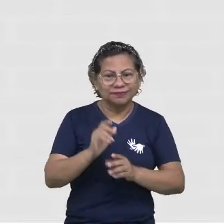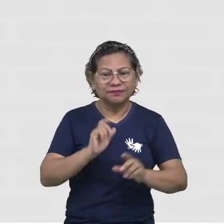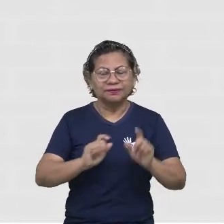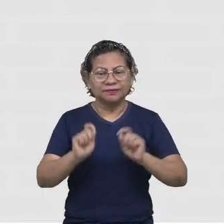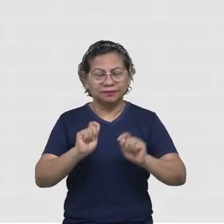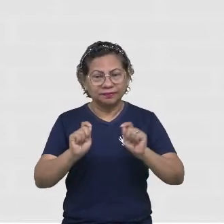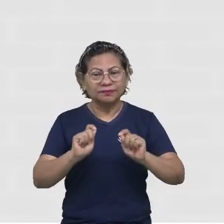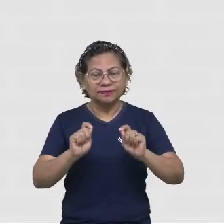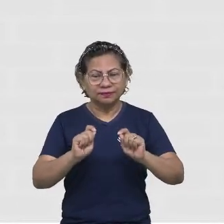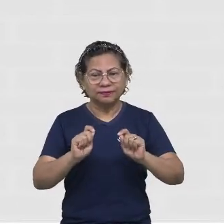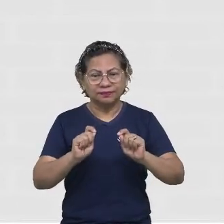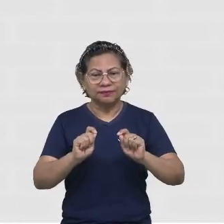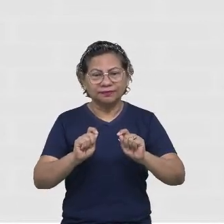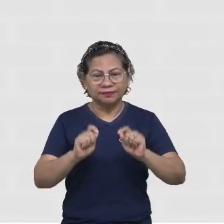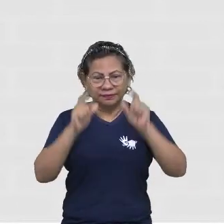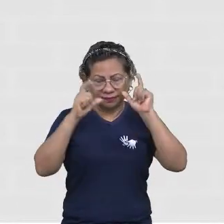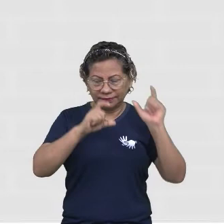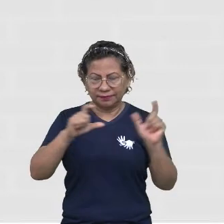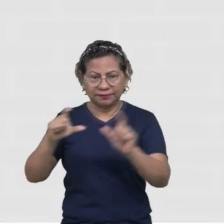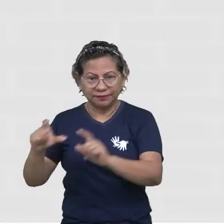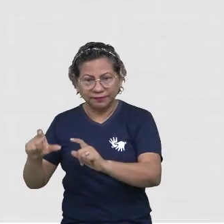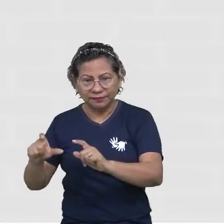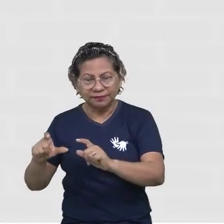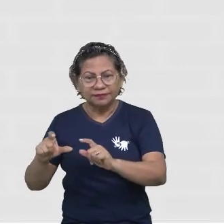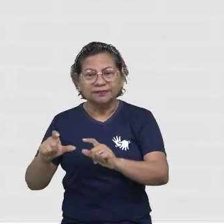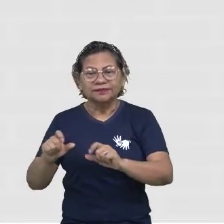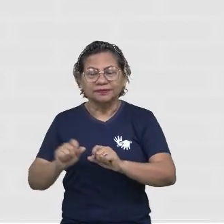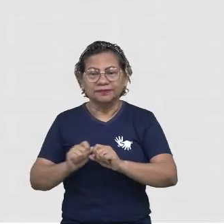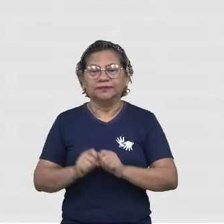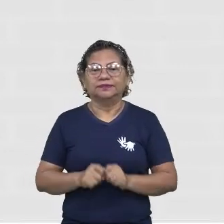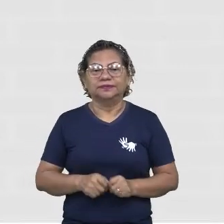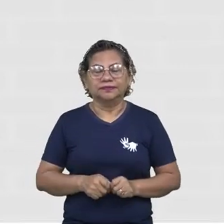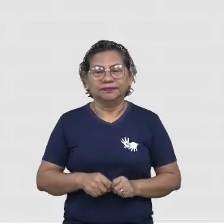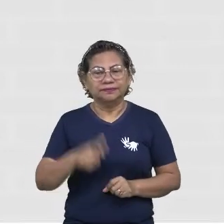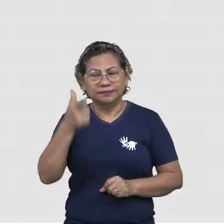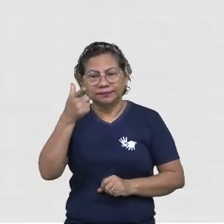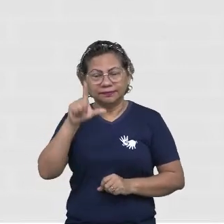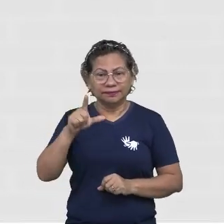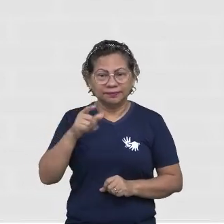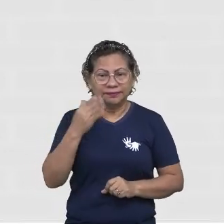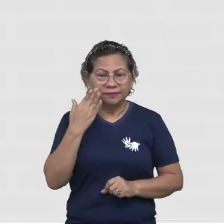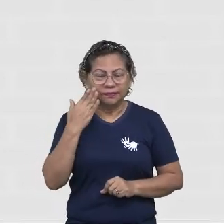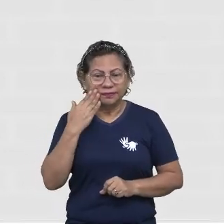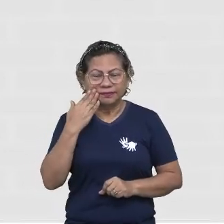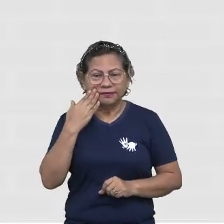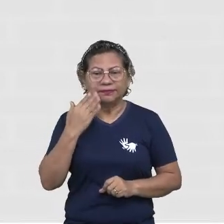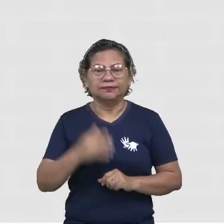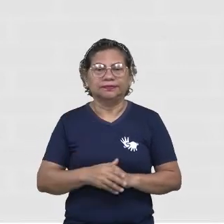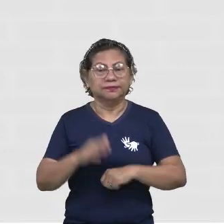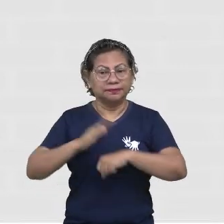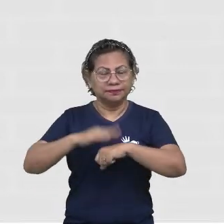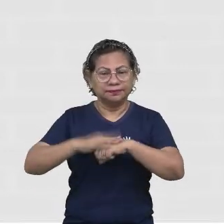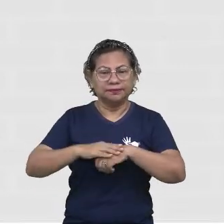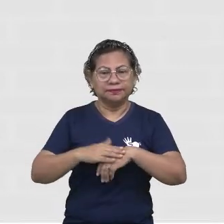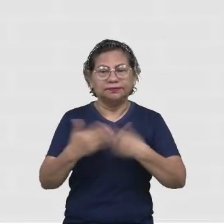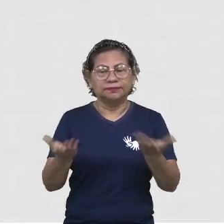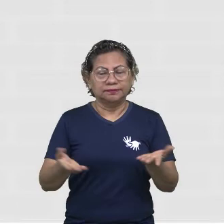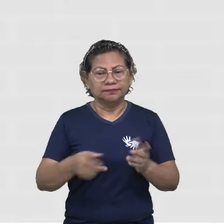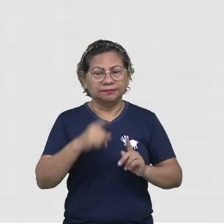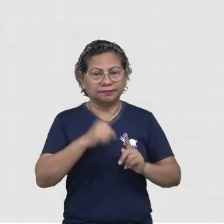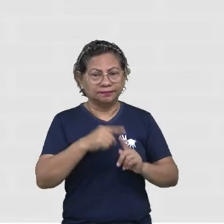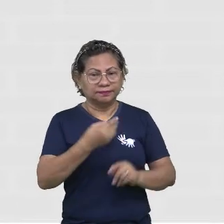o óculos escuro e conseguir ver mais colorido. Qual a minha missão? Qual o meu